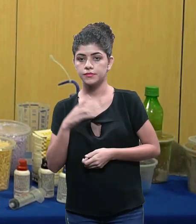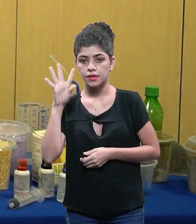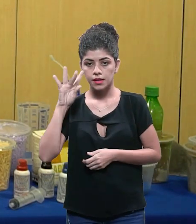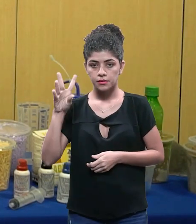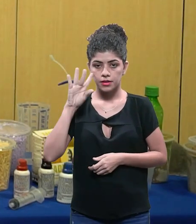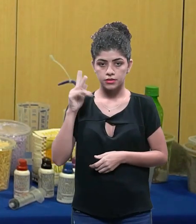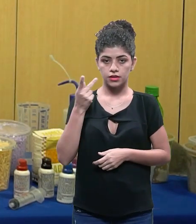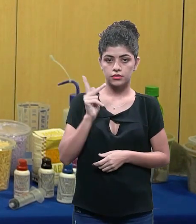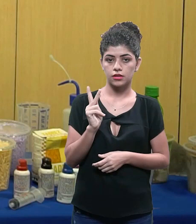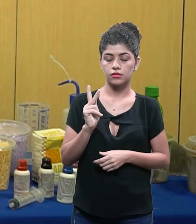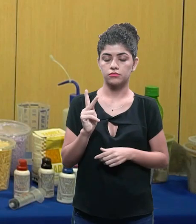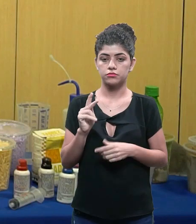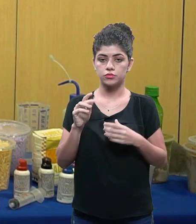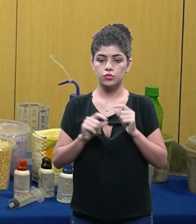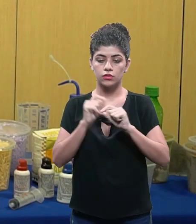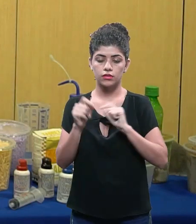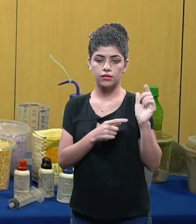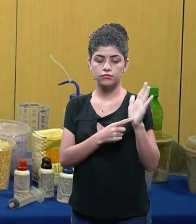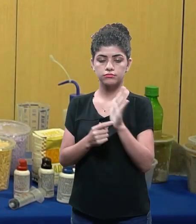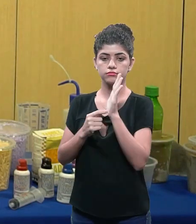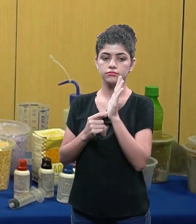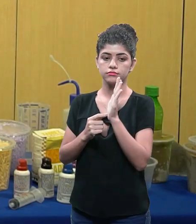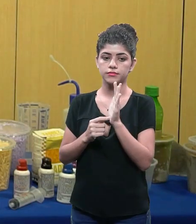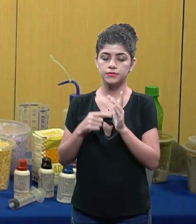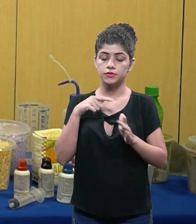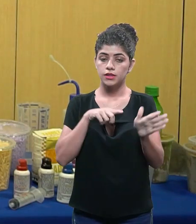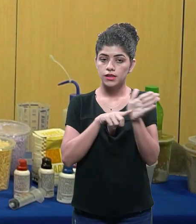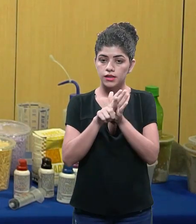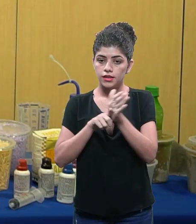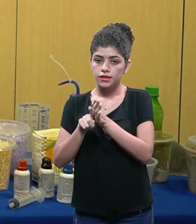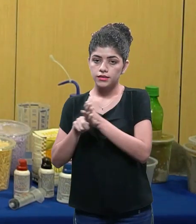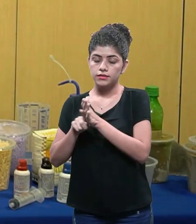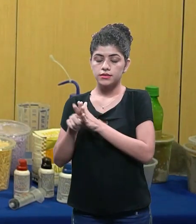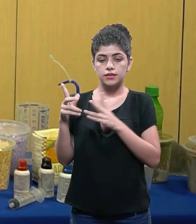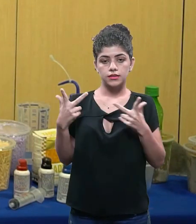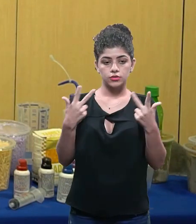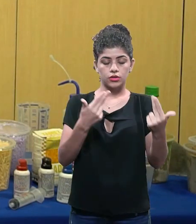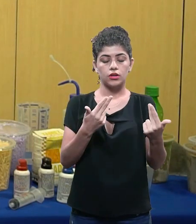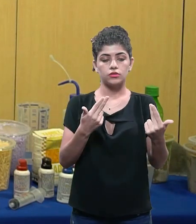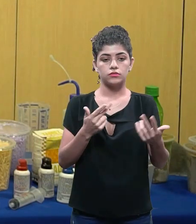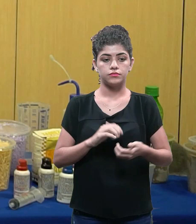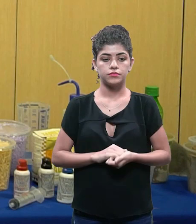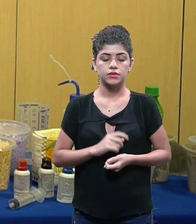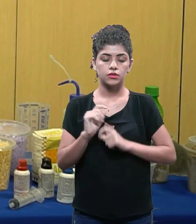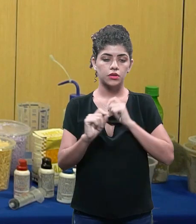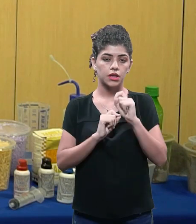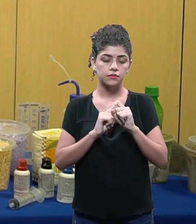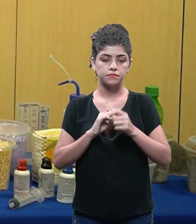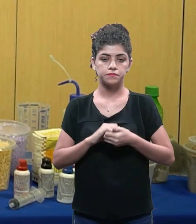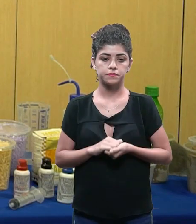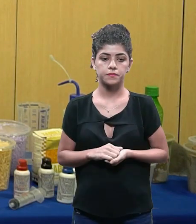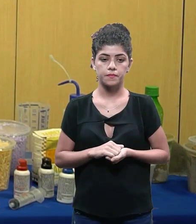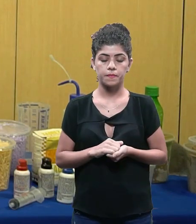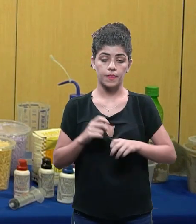Depois que tu já imaginou quem é teu cliente, o que tu quer entregar para ele, você vai pesquisa similares. O que é pesquisa de